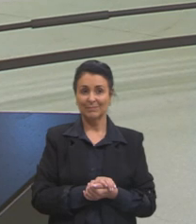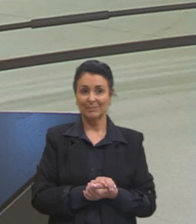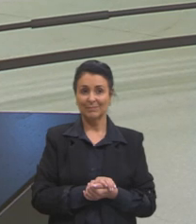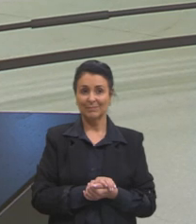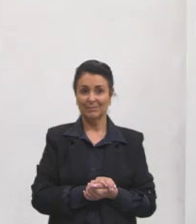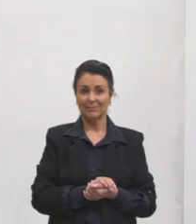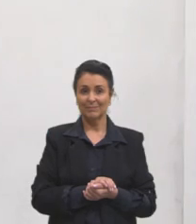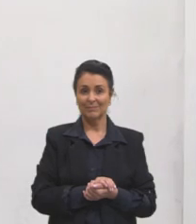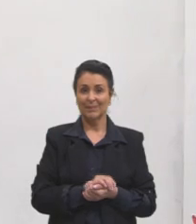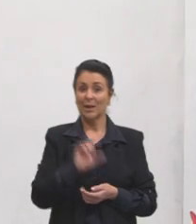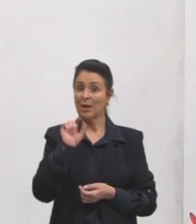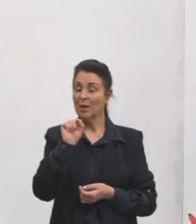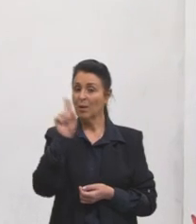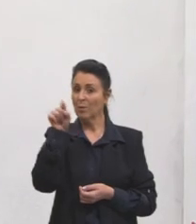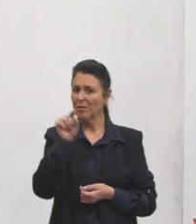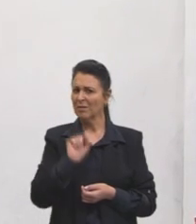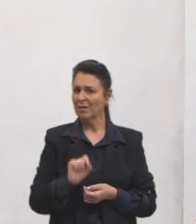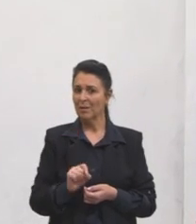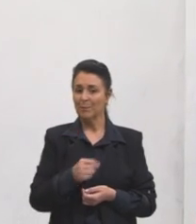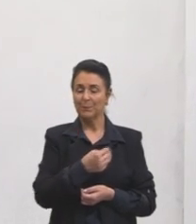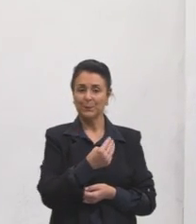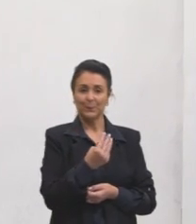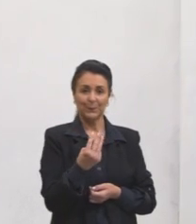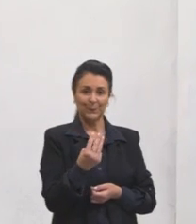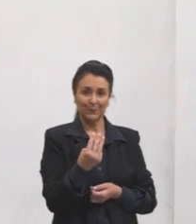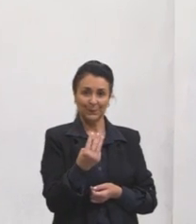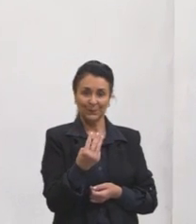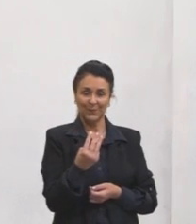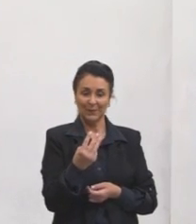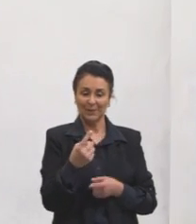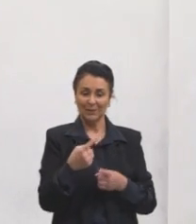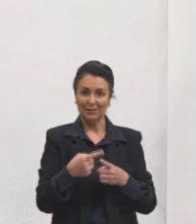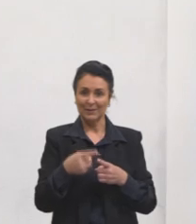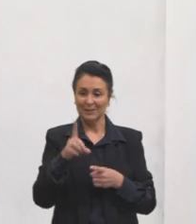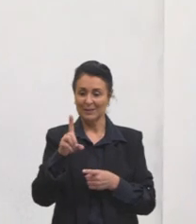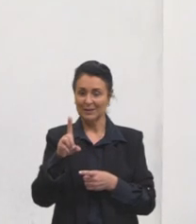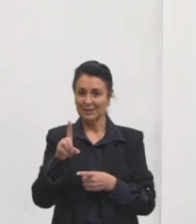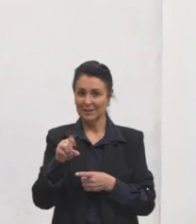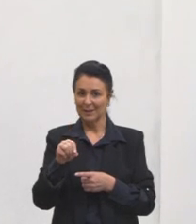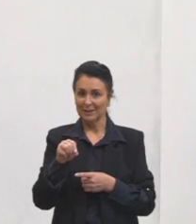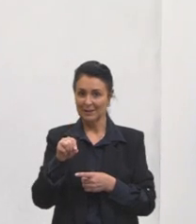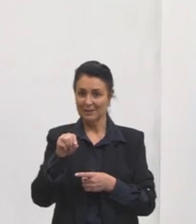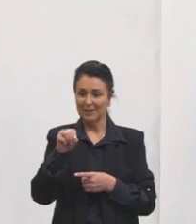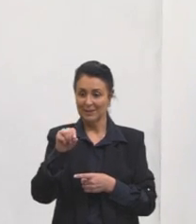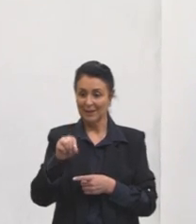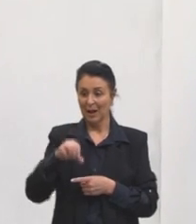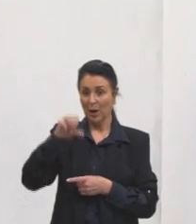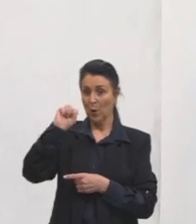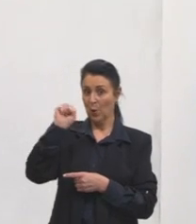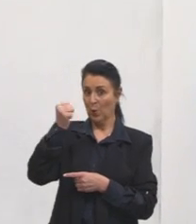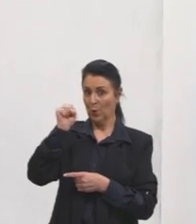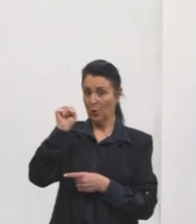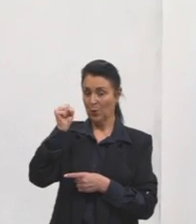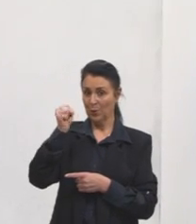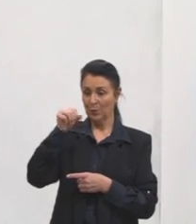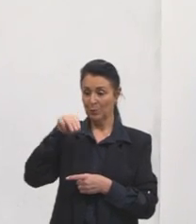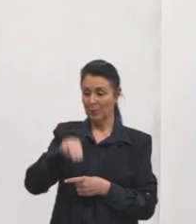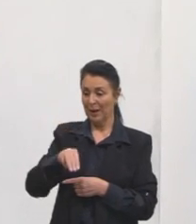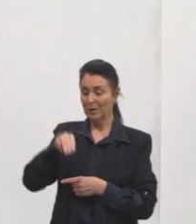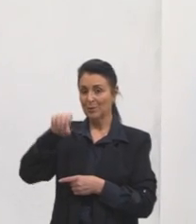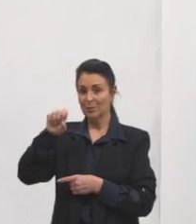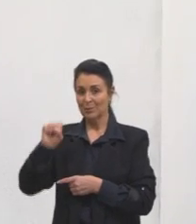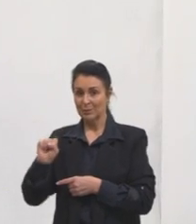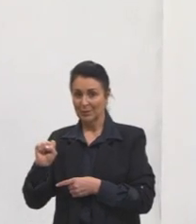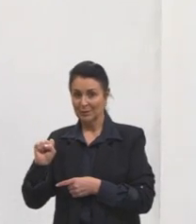Que é 3 vezes 10 elevado na 8 metros por